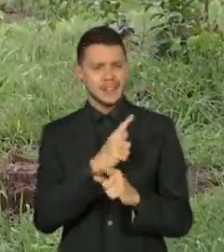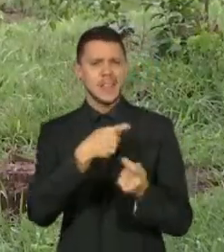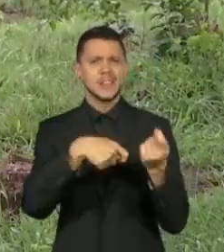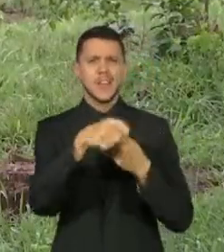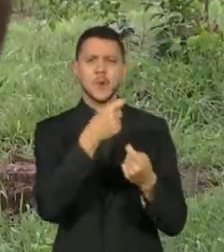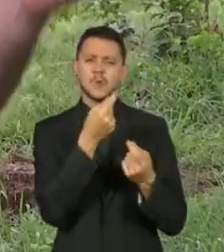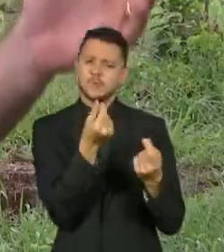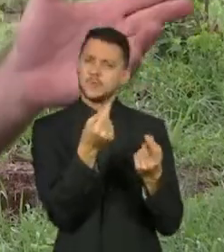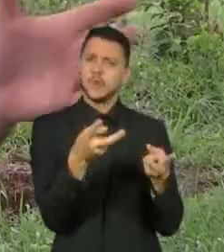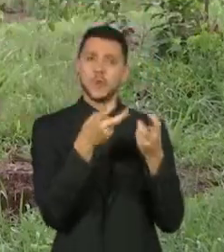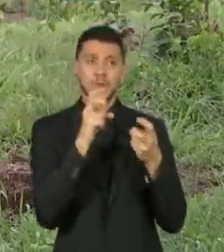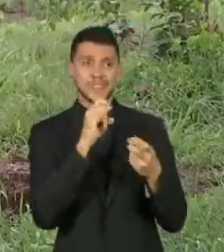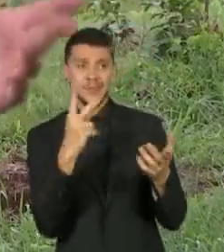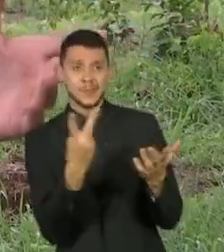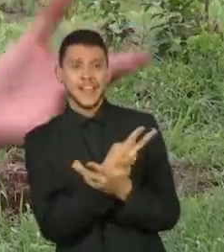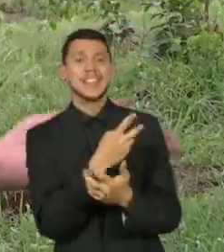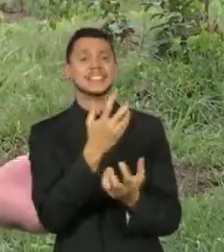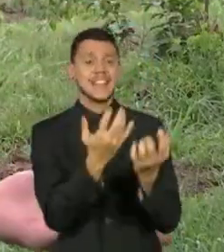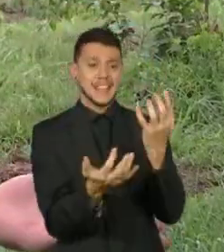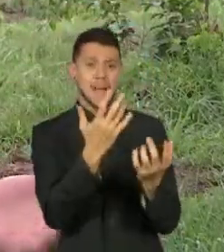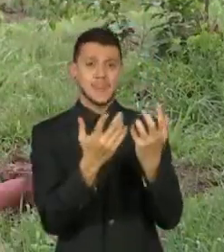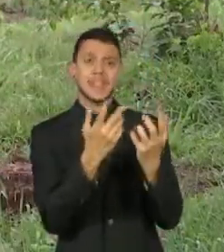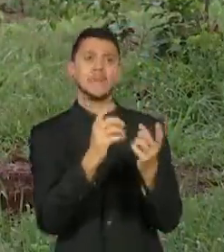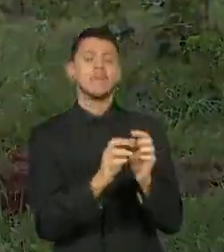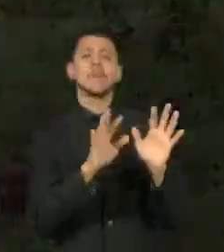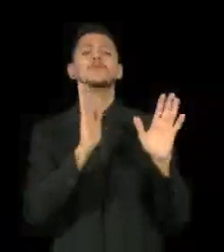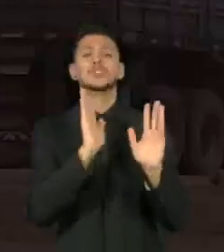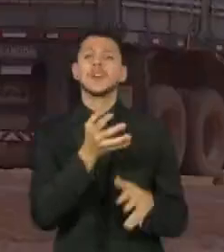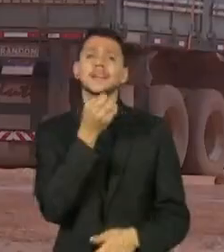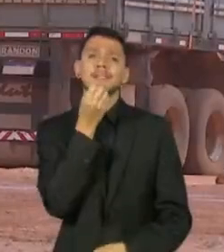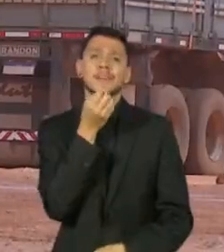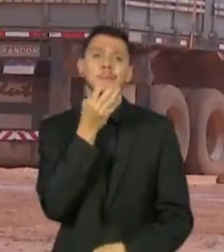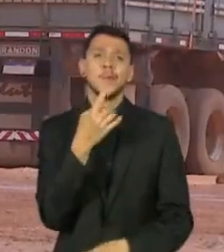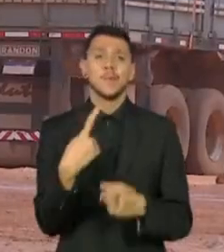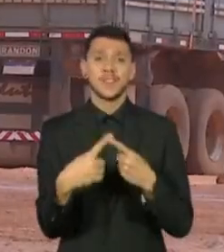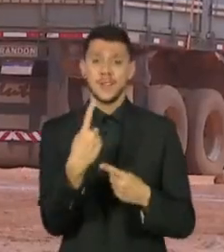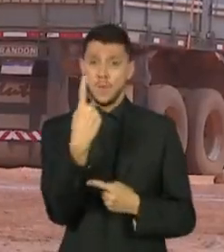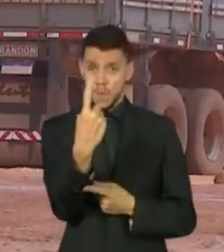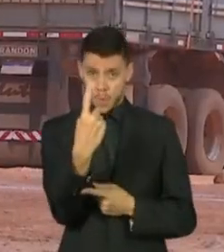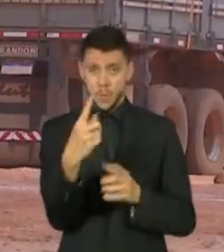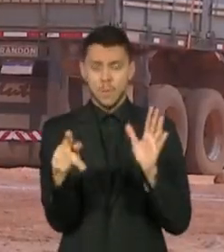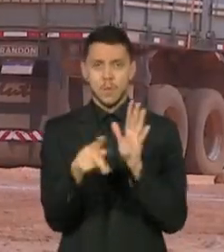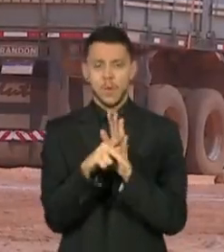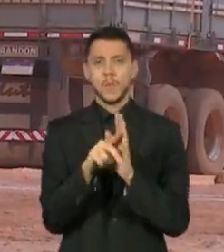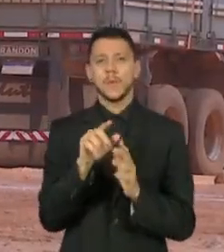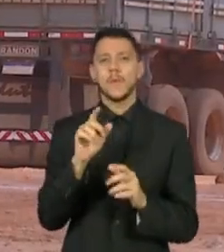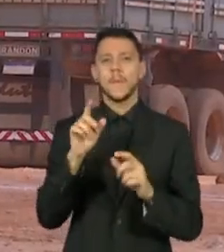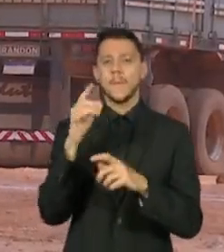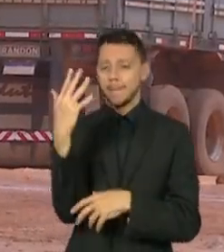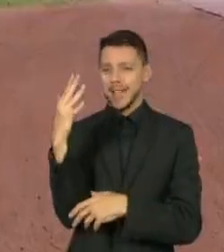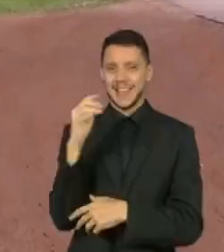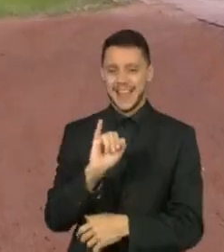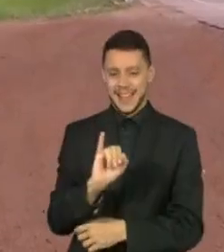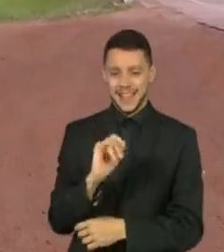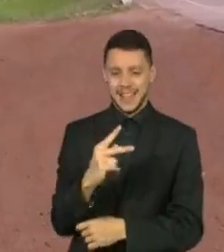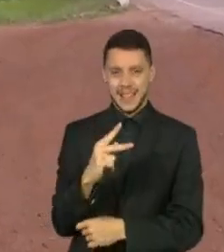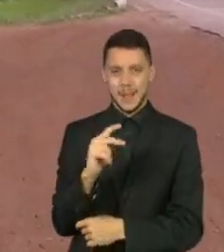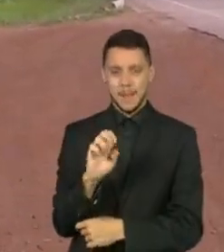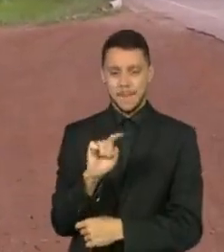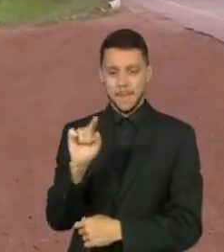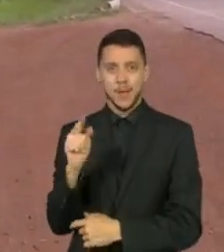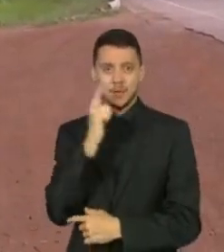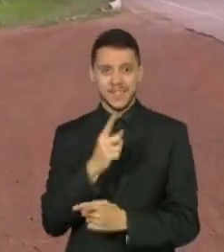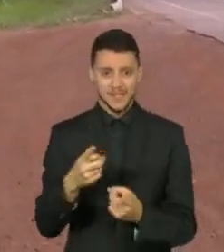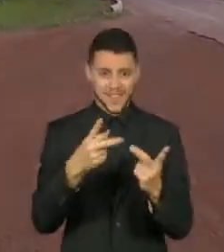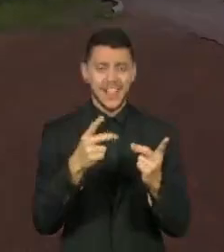se o caminhão for pegar fogo, for apreendido, já compensou. Porque com um carregamento de IP que você vender, você já pode